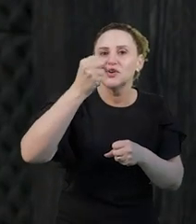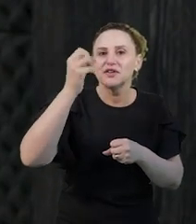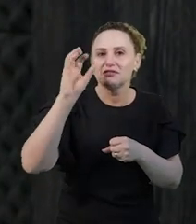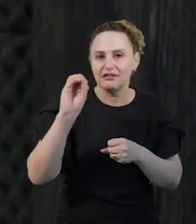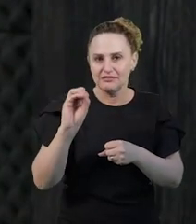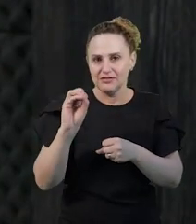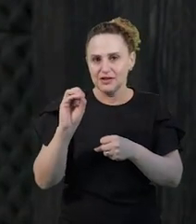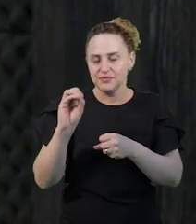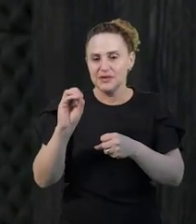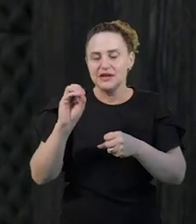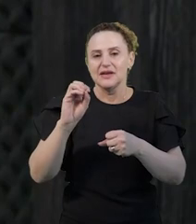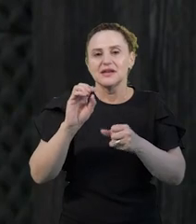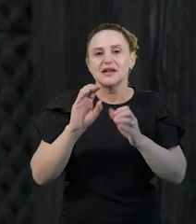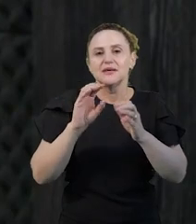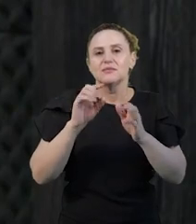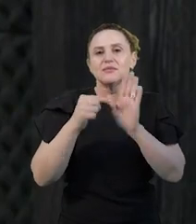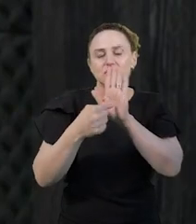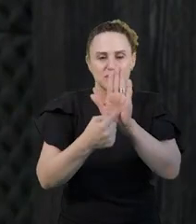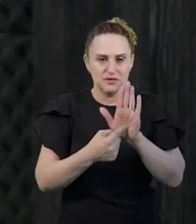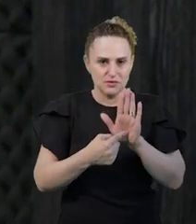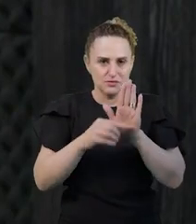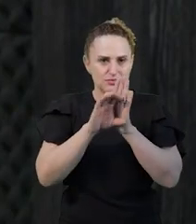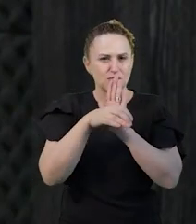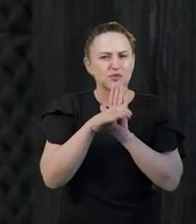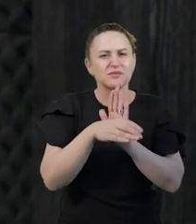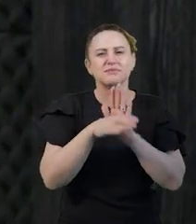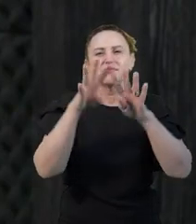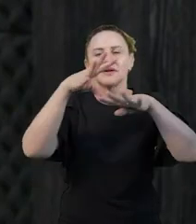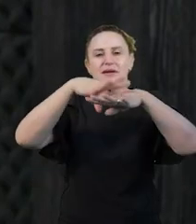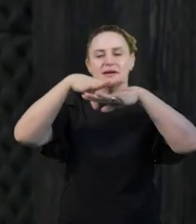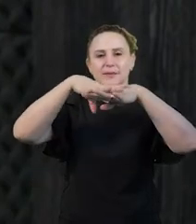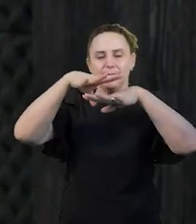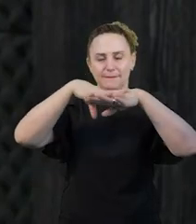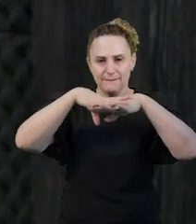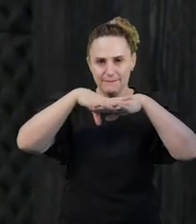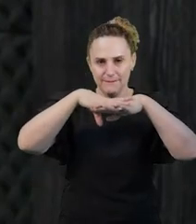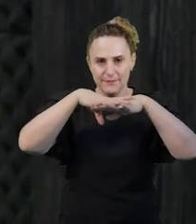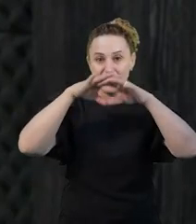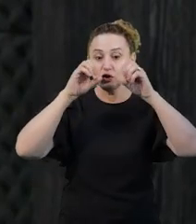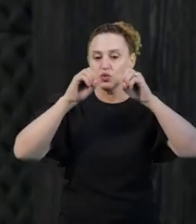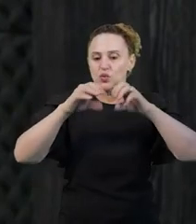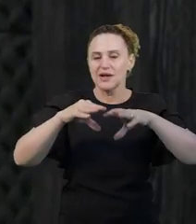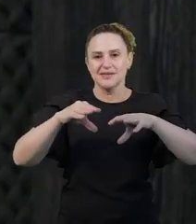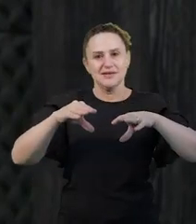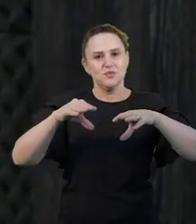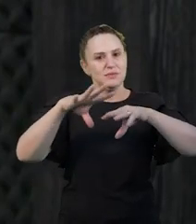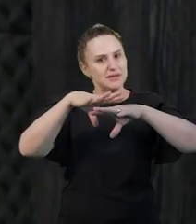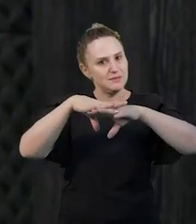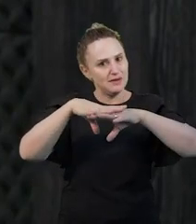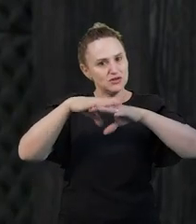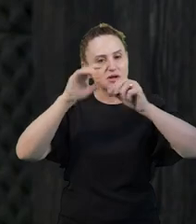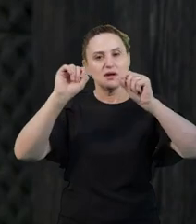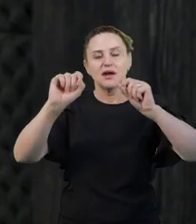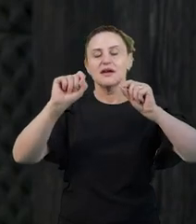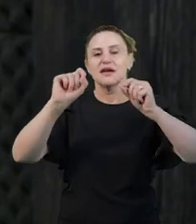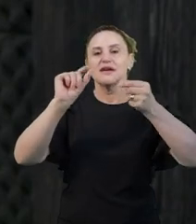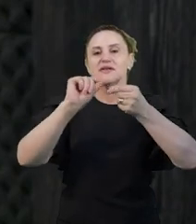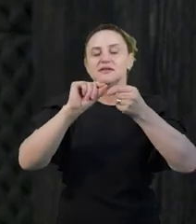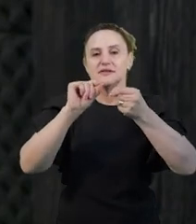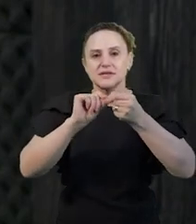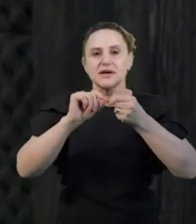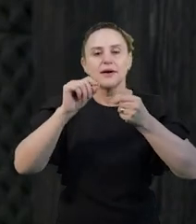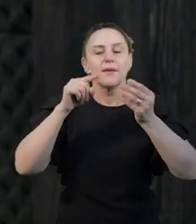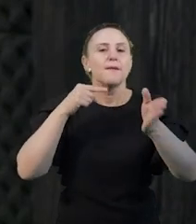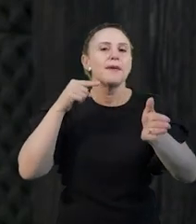concepção de educação matemática. E ele trouxe essa concepção de educação matemática, e dizendo assim, com uma pergunta que ele